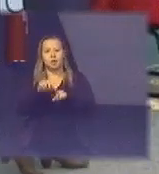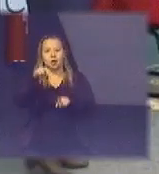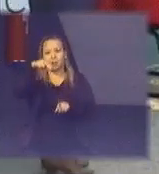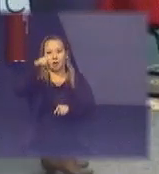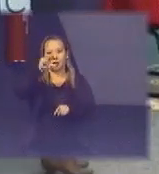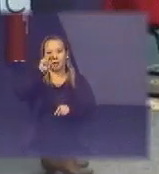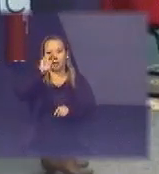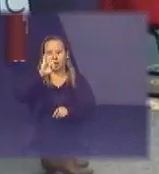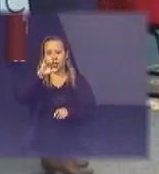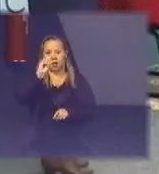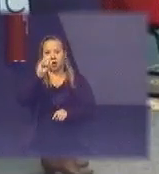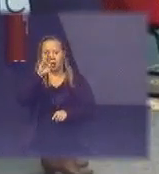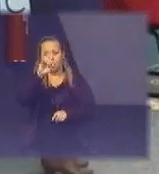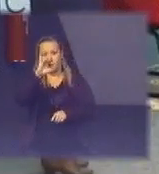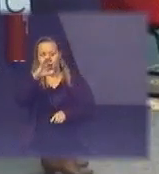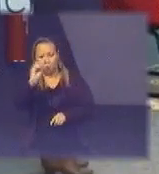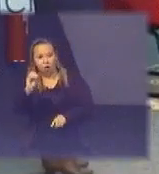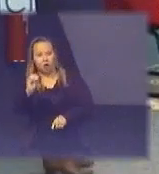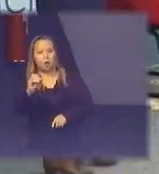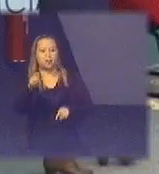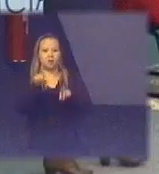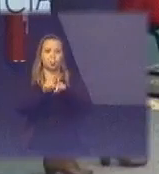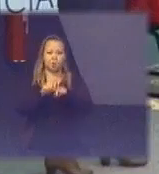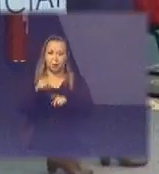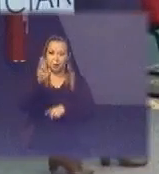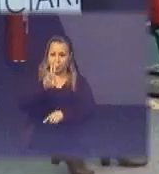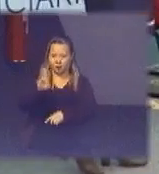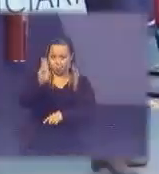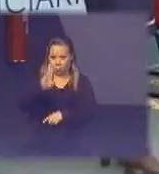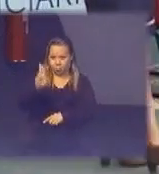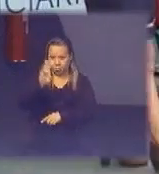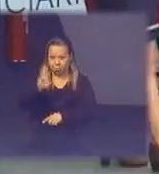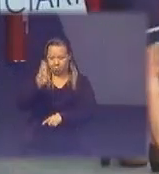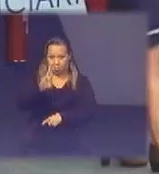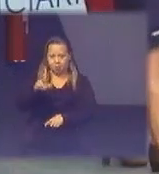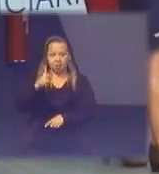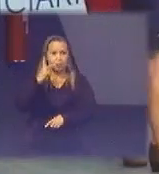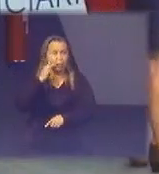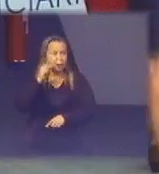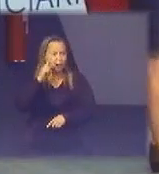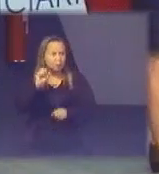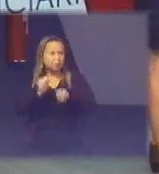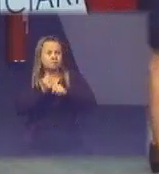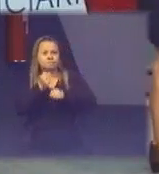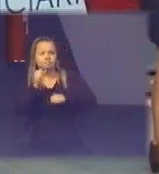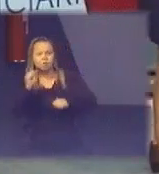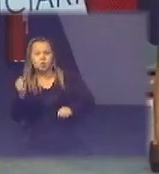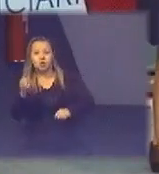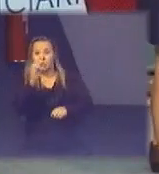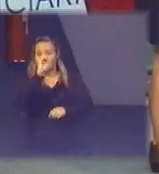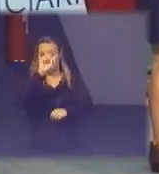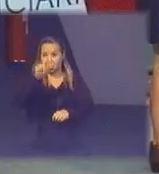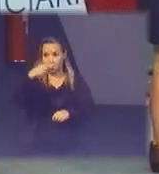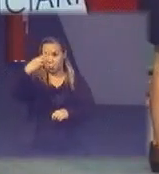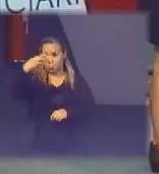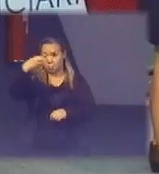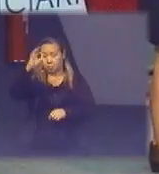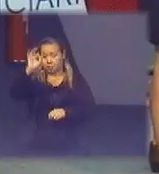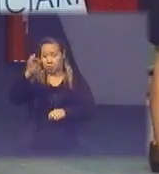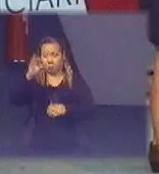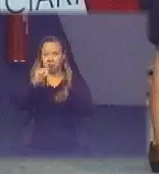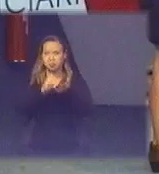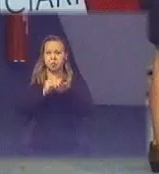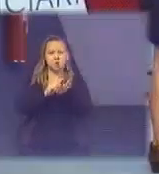e para a gente ficar muito feliz aqui a respeito do nióbio a gente tem uma reserva natural imensa é 0,3% não é por falta de